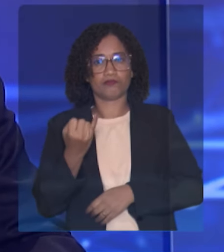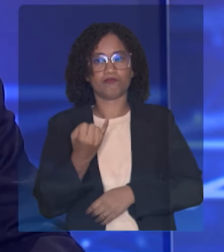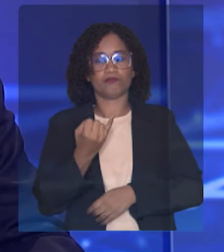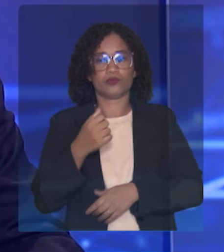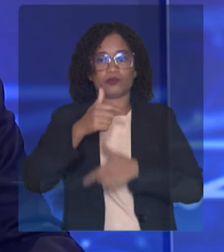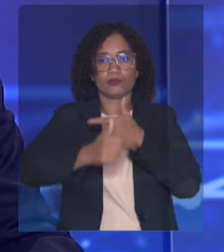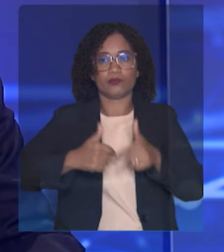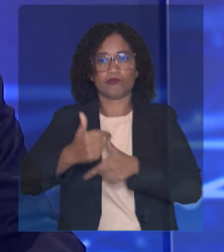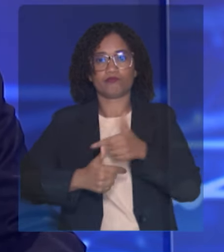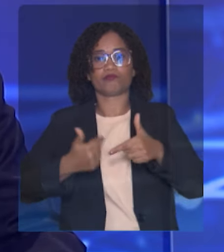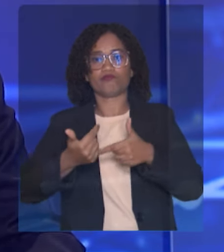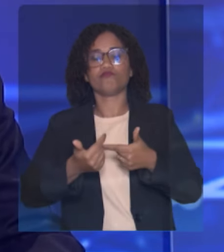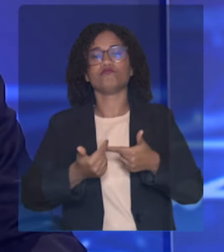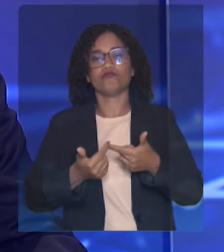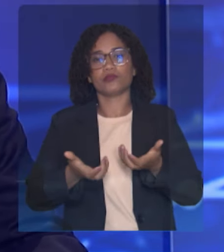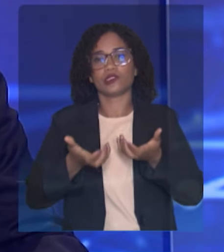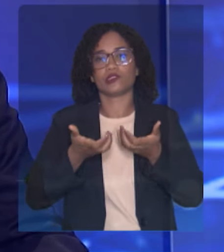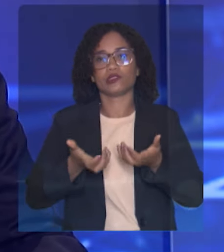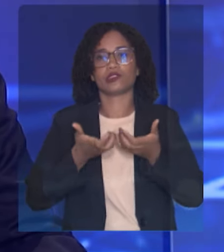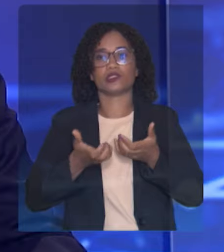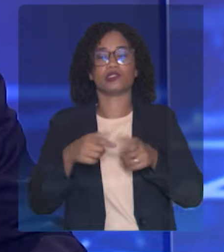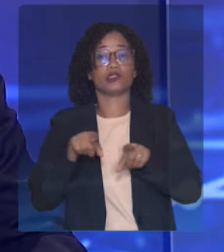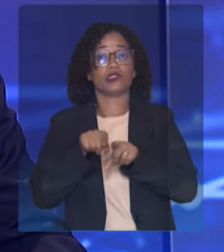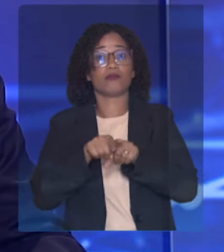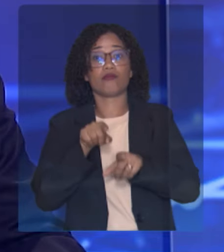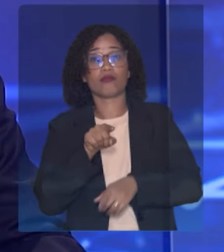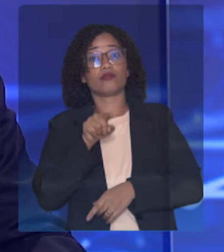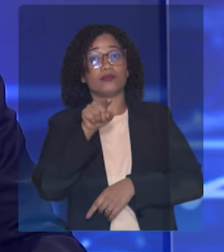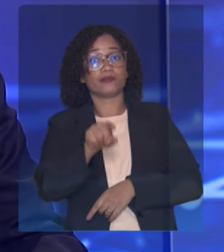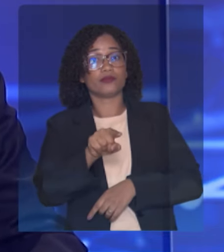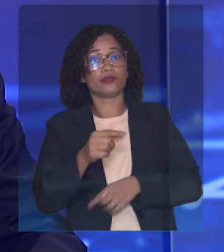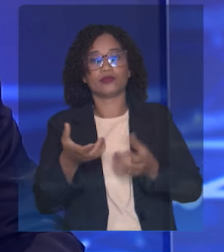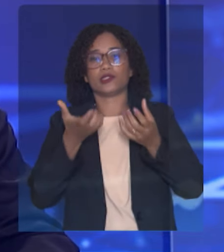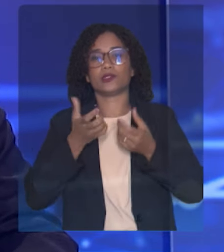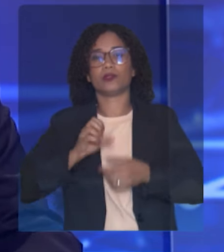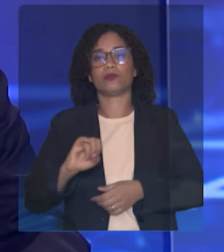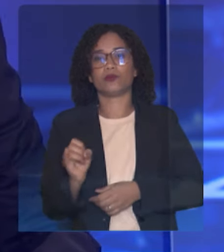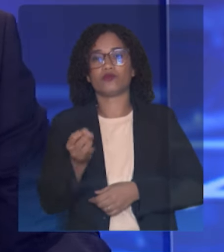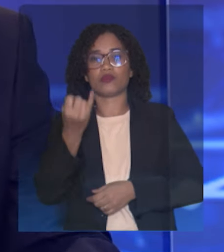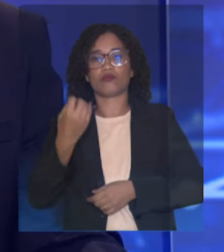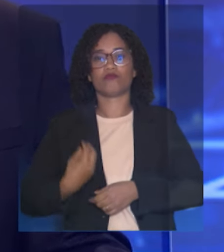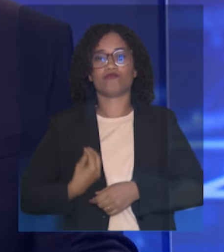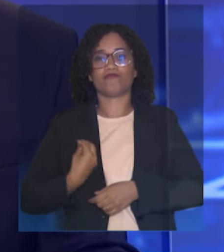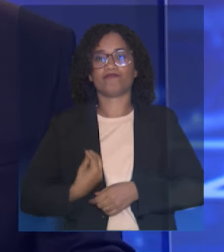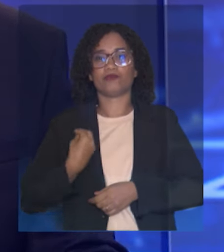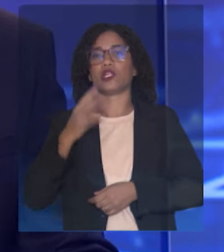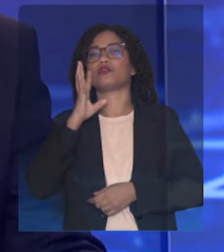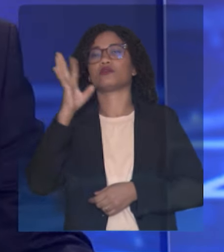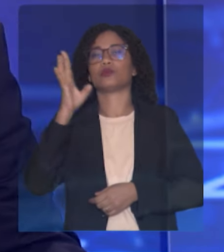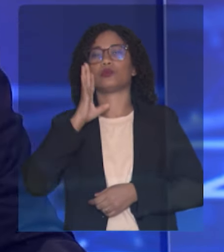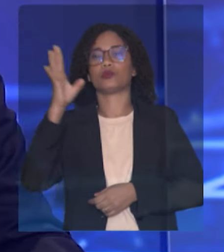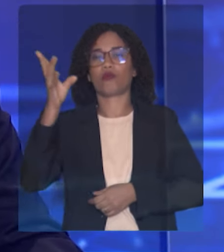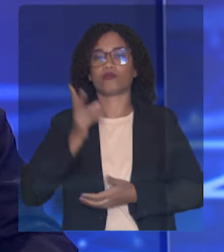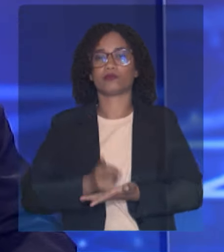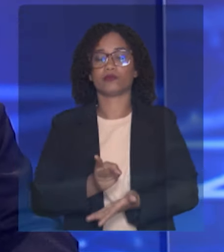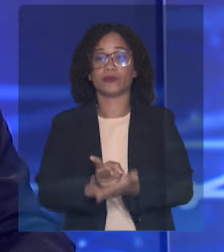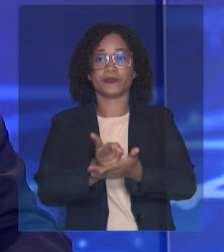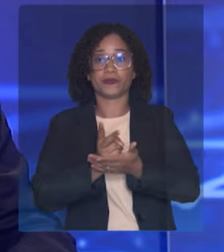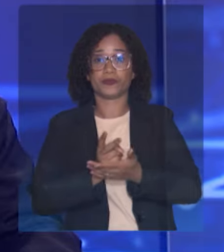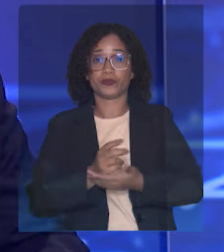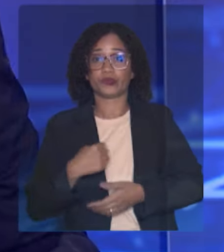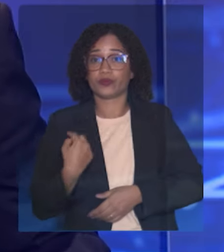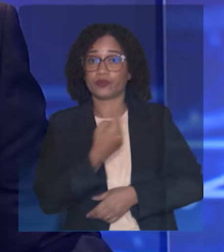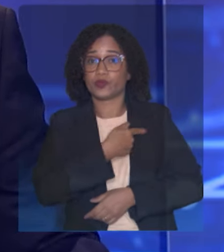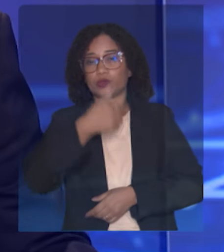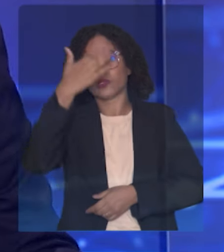me dirigir a você, que quer oportunidade na vida, continuar sonhando. Nós sabemos que, infelizmente, Salvador é a capital